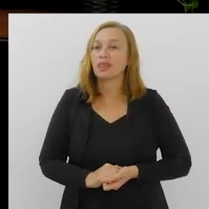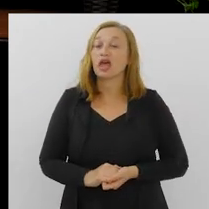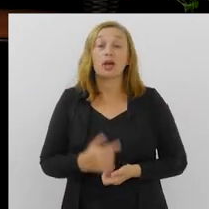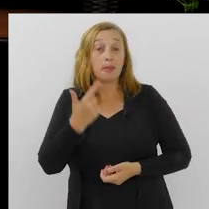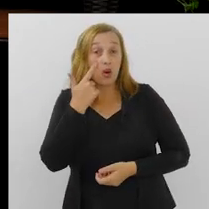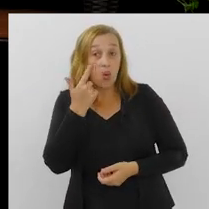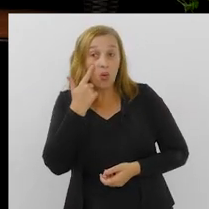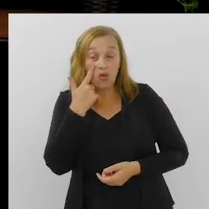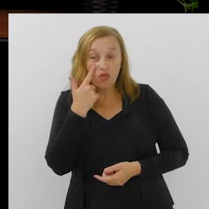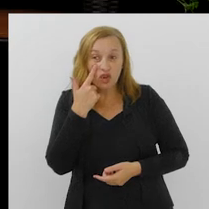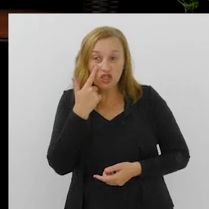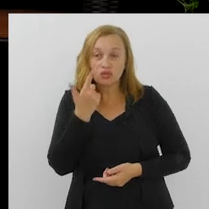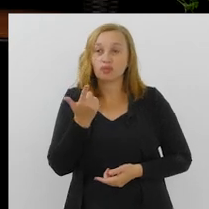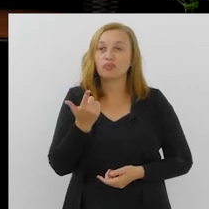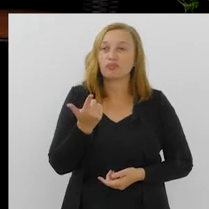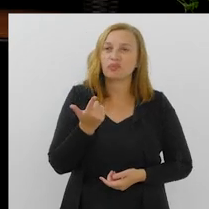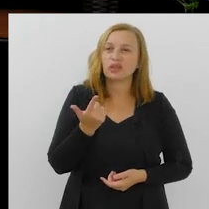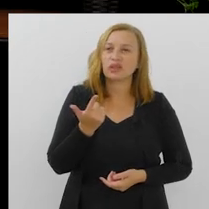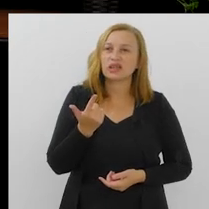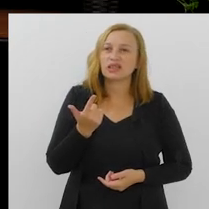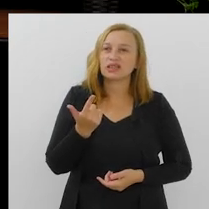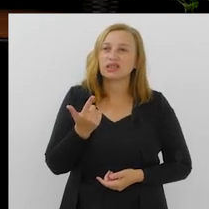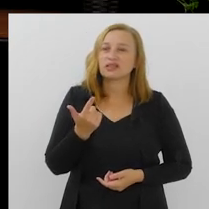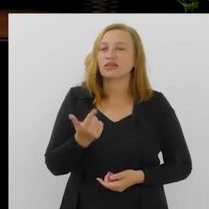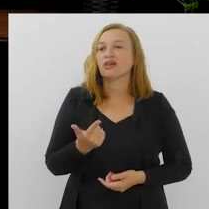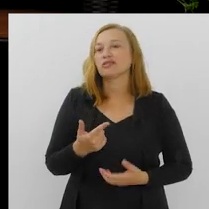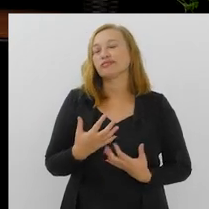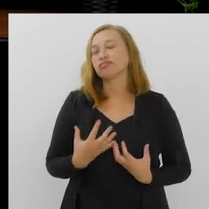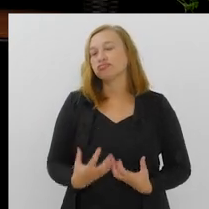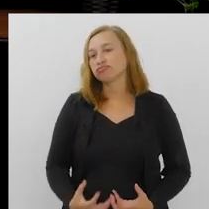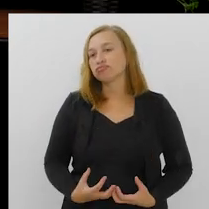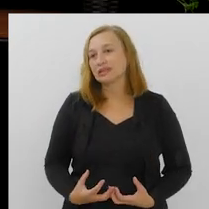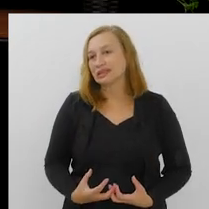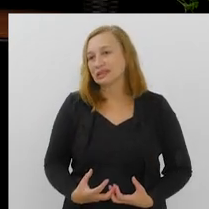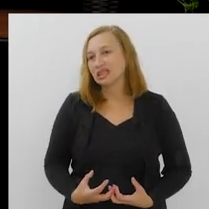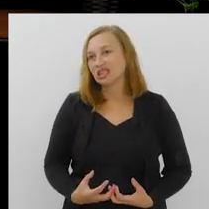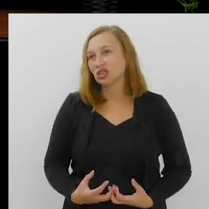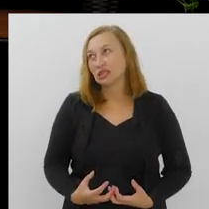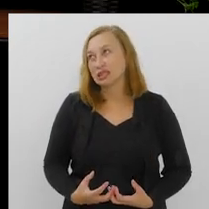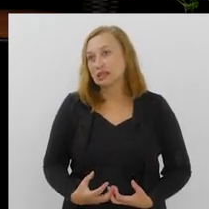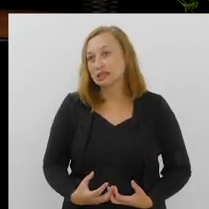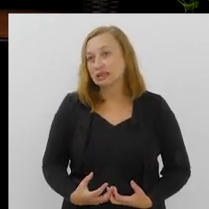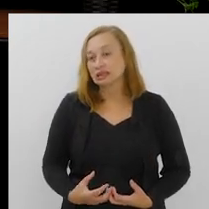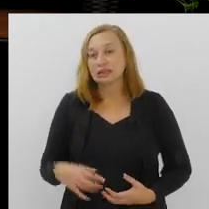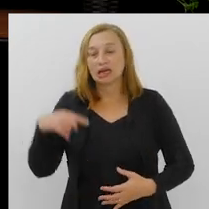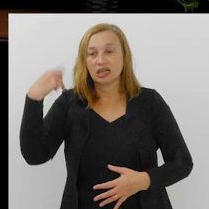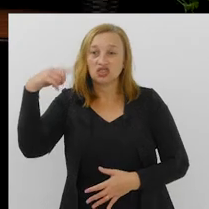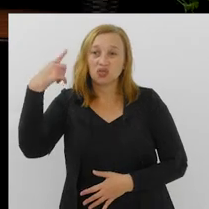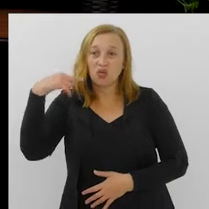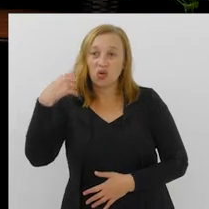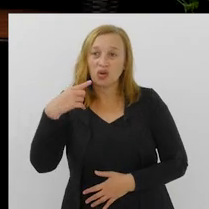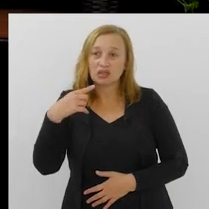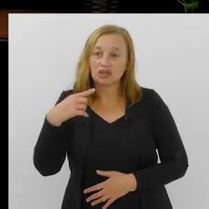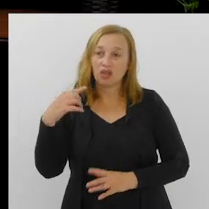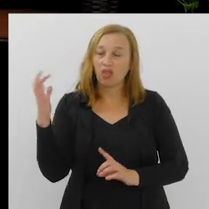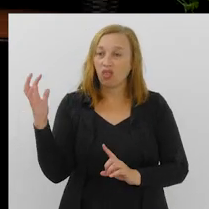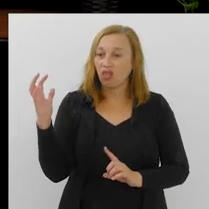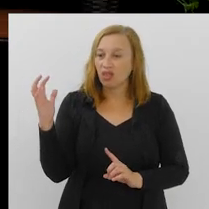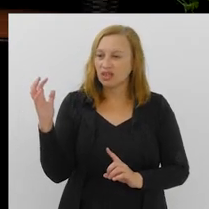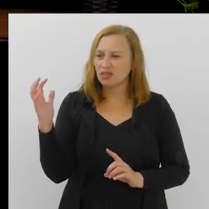advogadas, dizendo assim que a gente está, e pelo que eu vejo na nossa comissão, a gente está saturado de